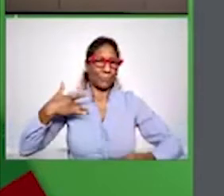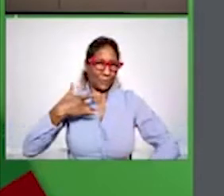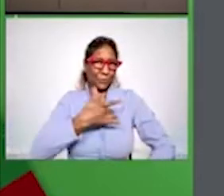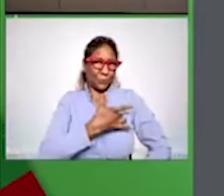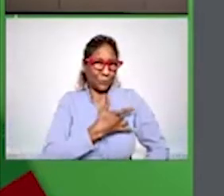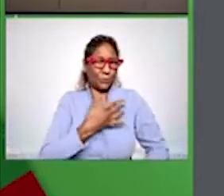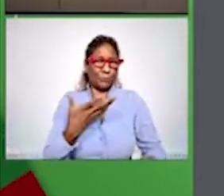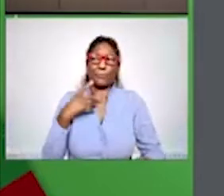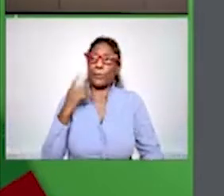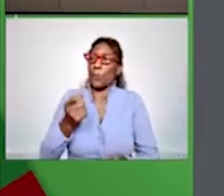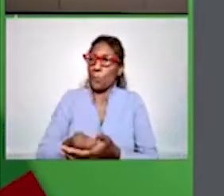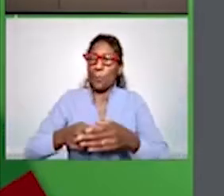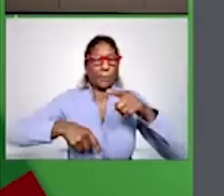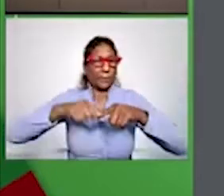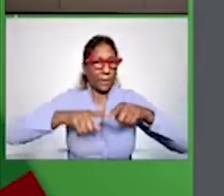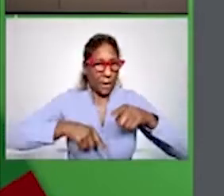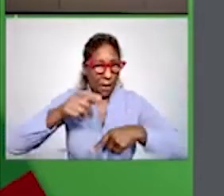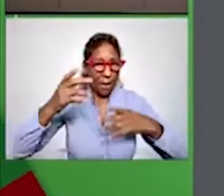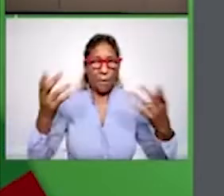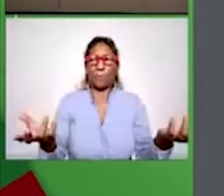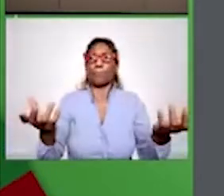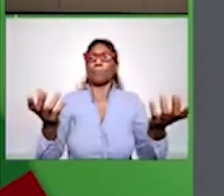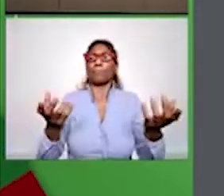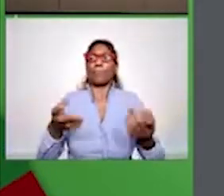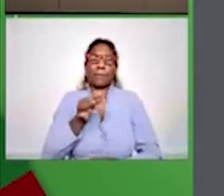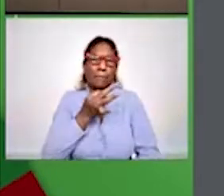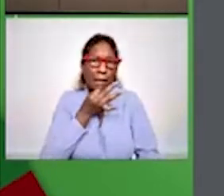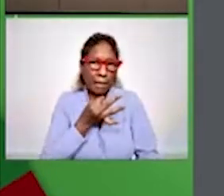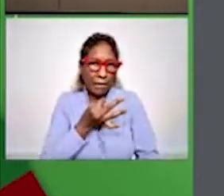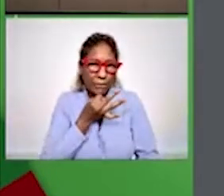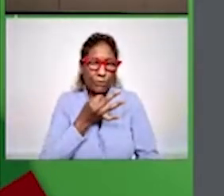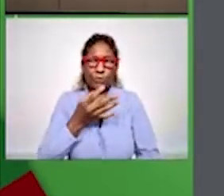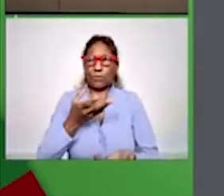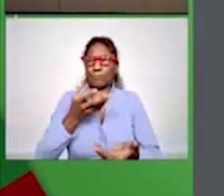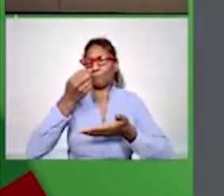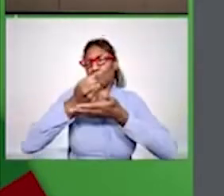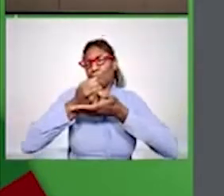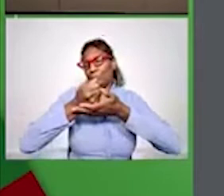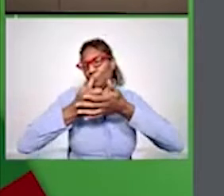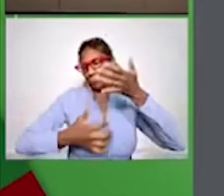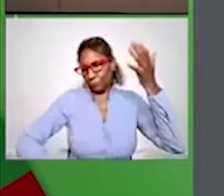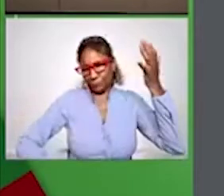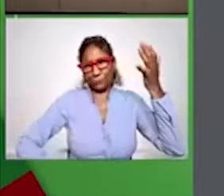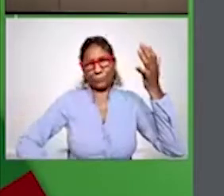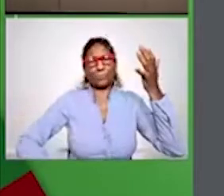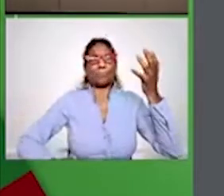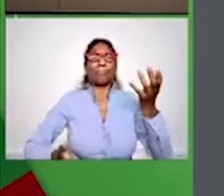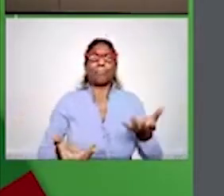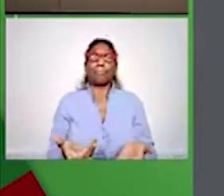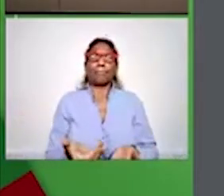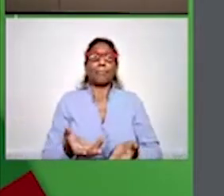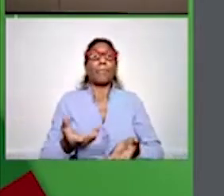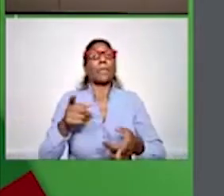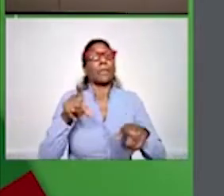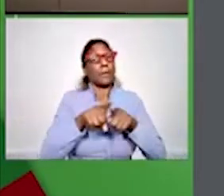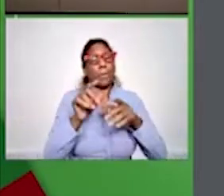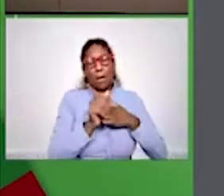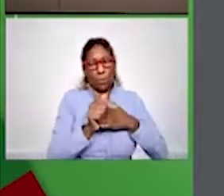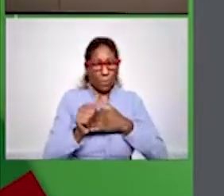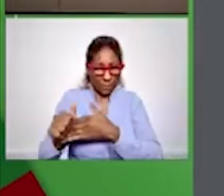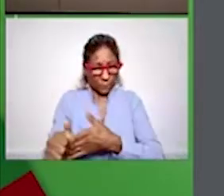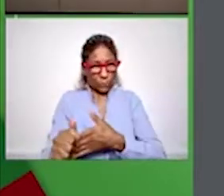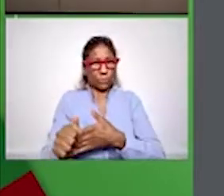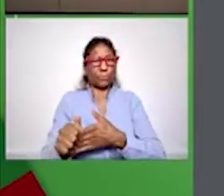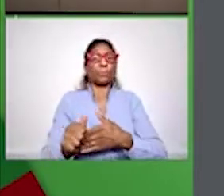desde compra de equipamentos, compra de testes, enfim, tudo. Com acompanhamento do Tribunal de